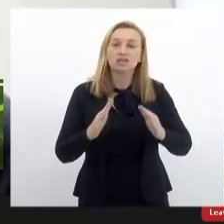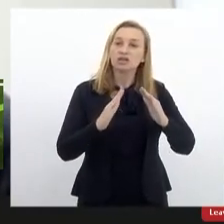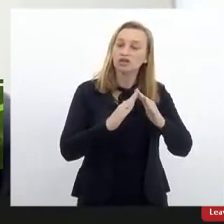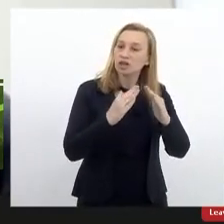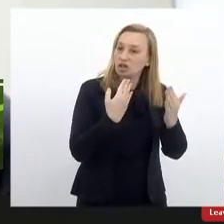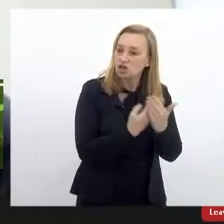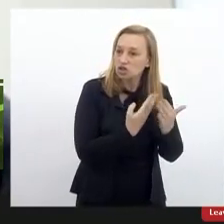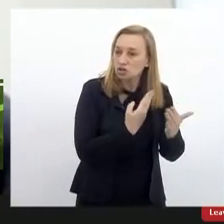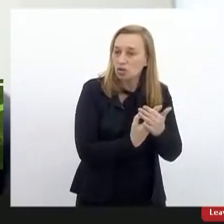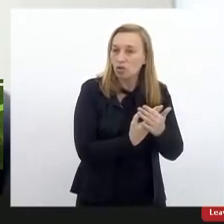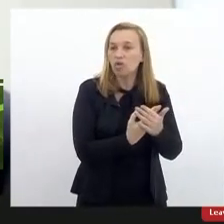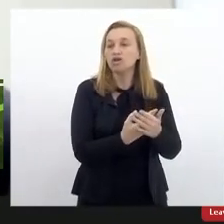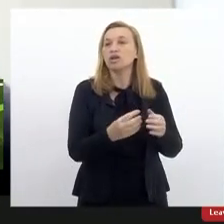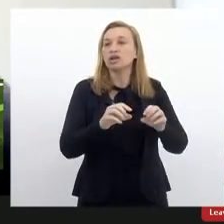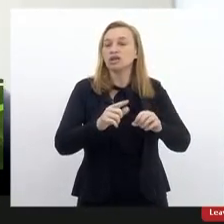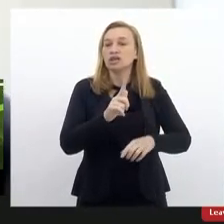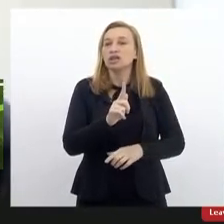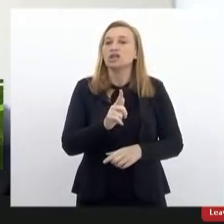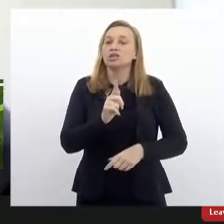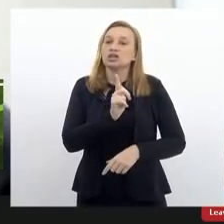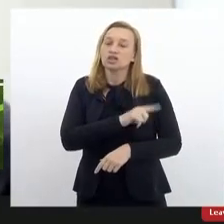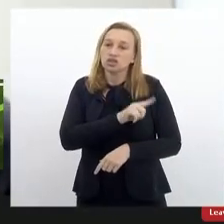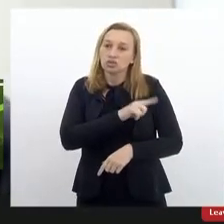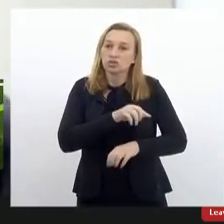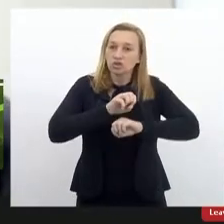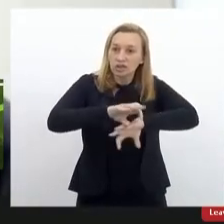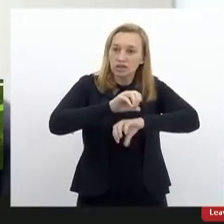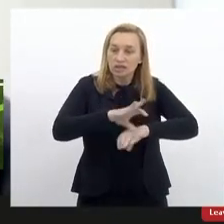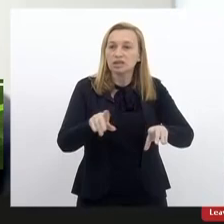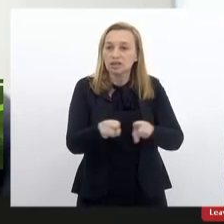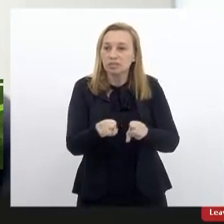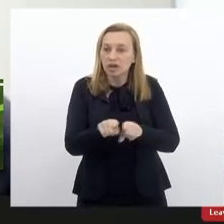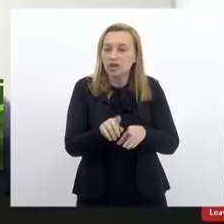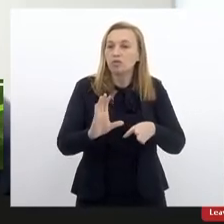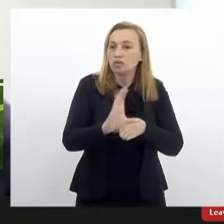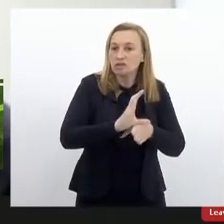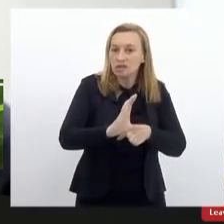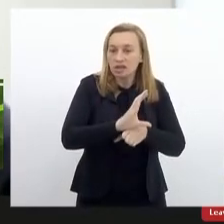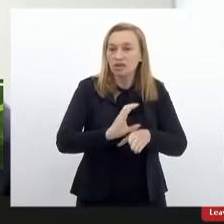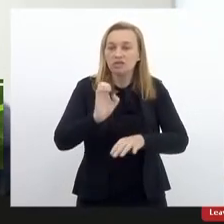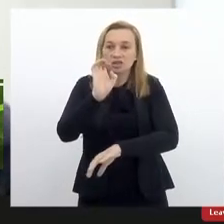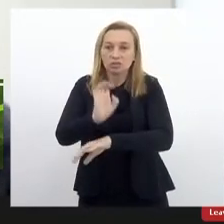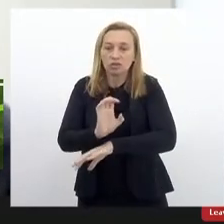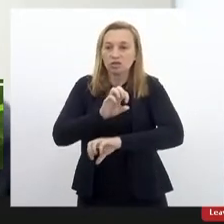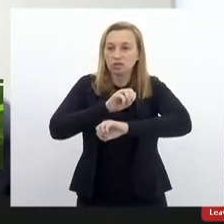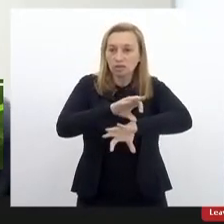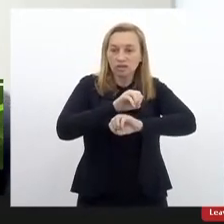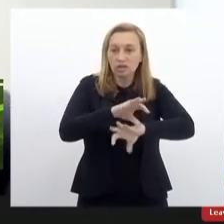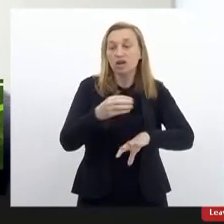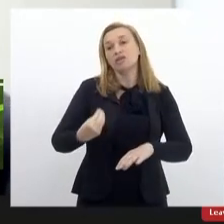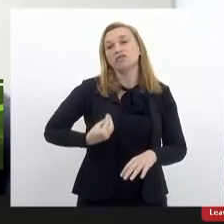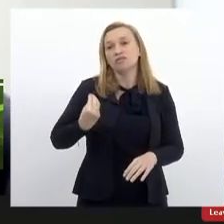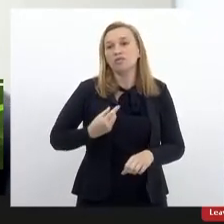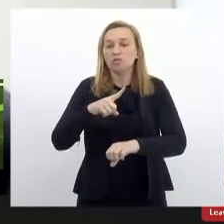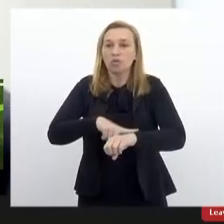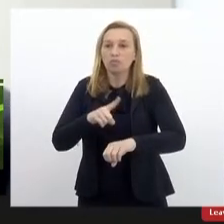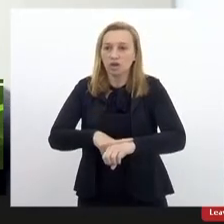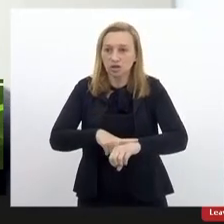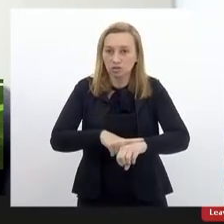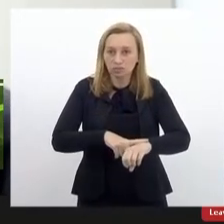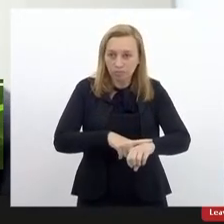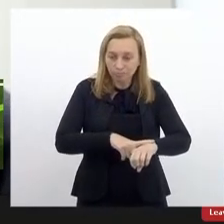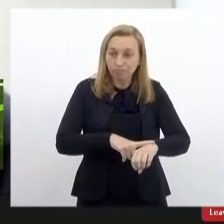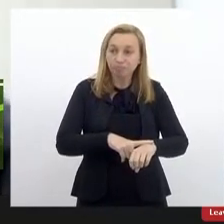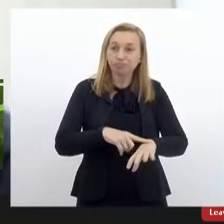pelos gestores de ensino e pelo nosso Conselho Estadual de Educação. A gente vive um momento ímpar na história da educação e na história de